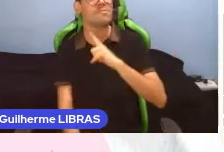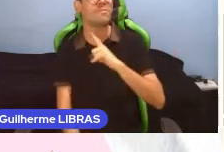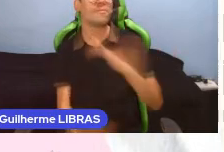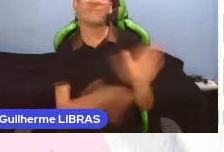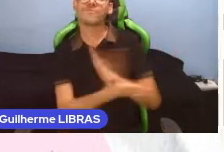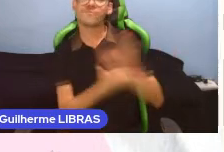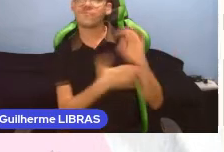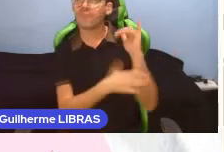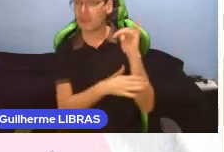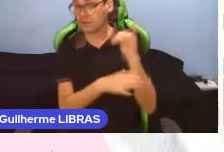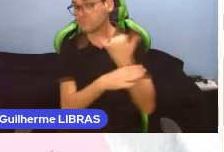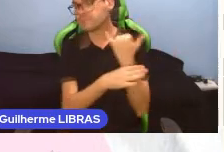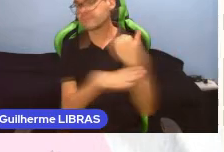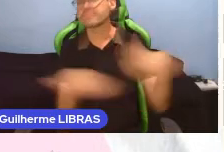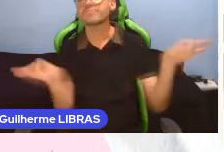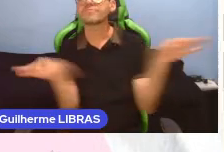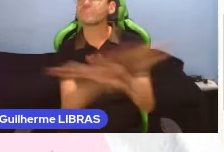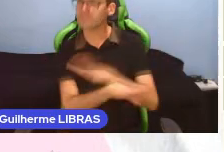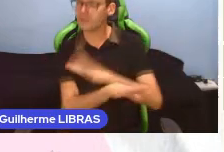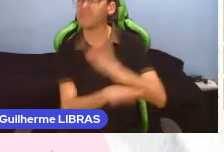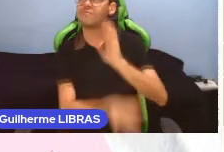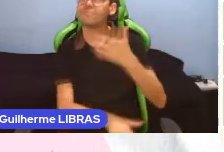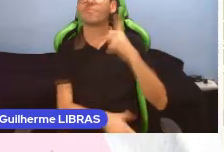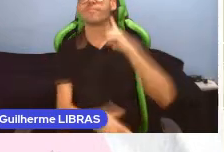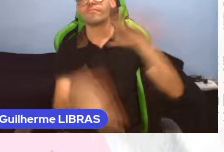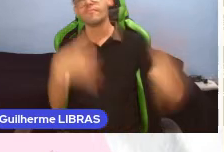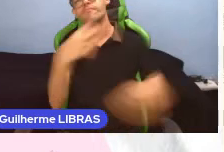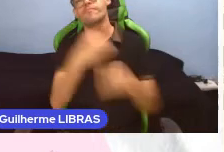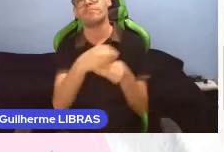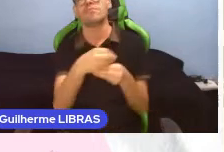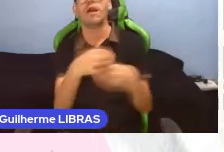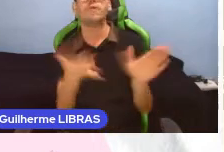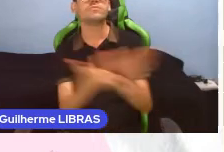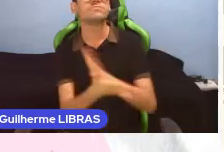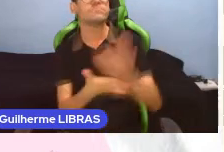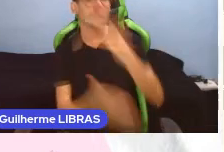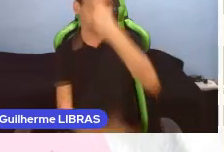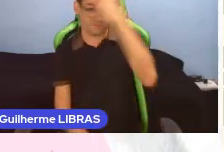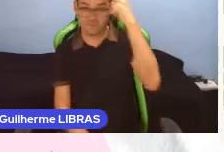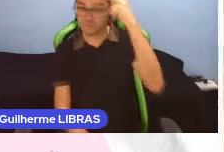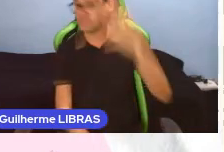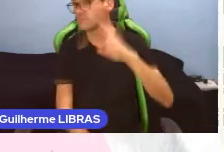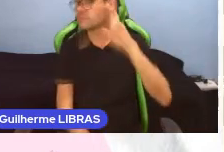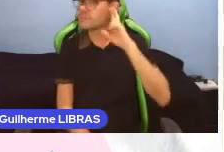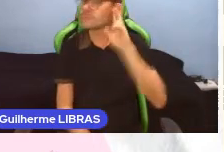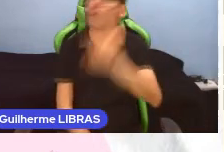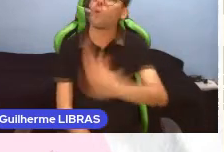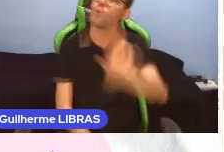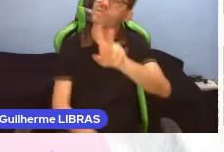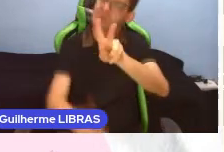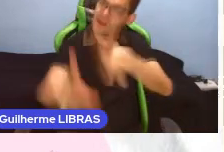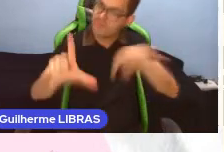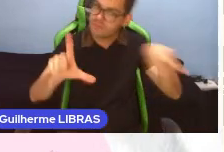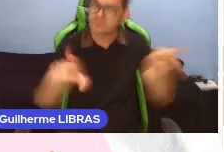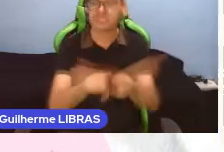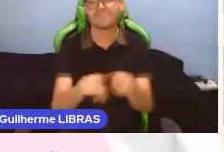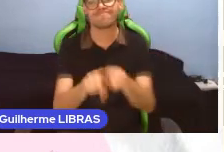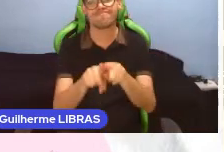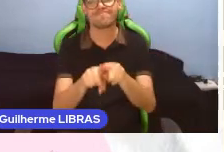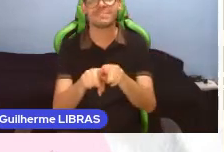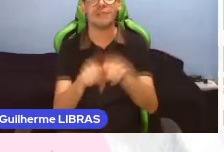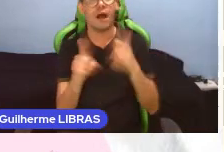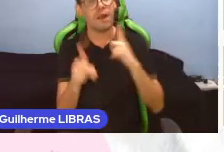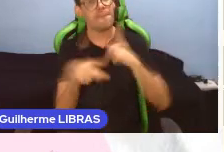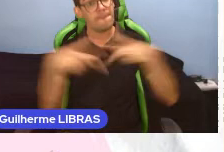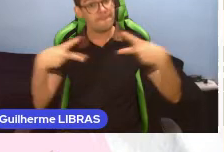prontos e com esses recursos já inseridos. Algumas pessoas com surdez fazem uso dele também. Siga o link